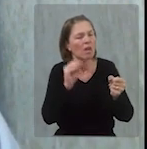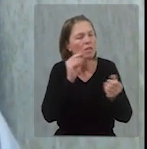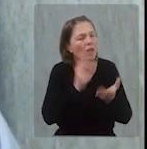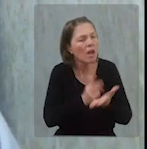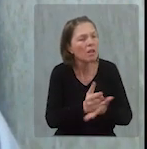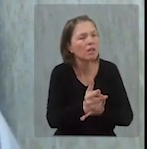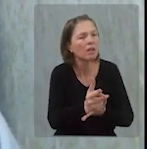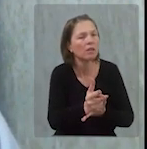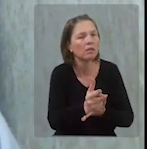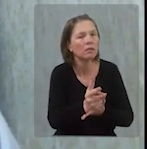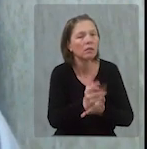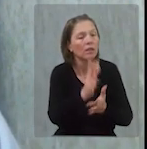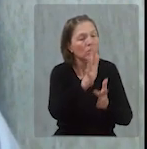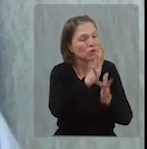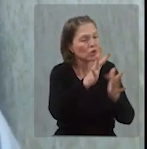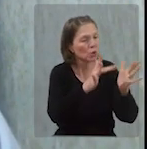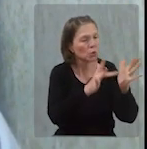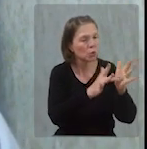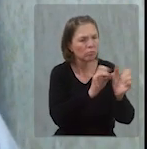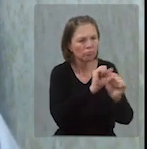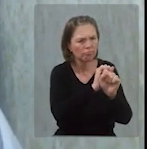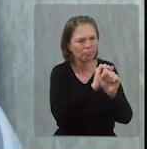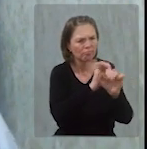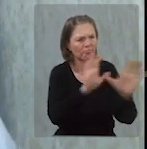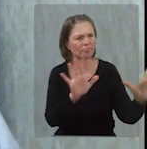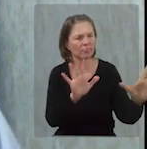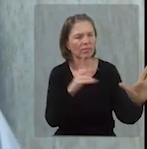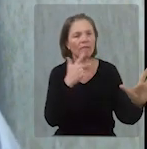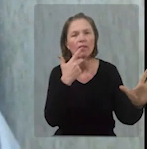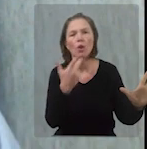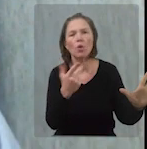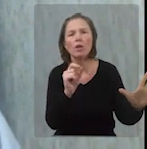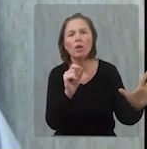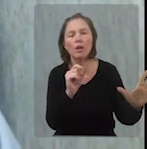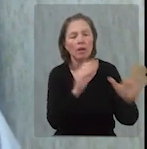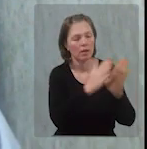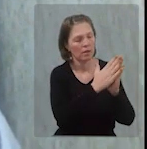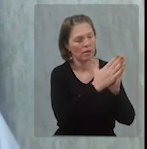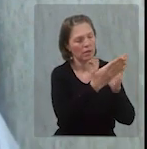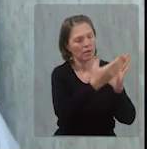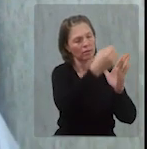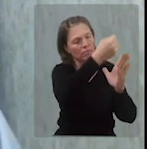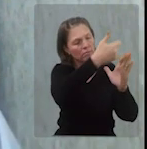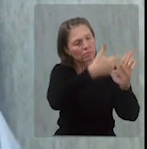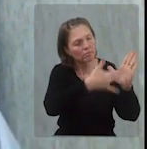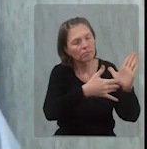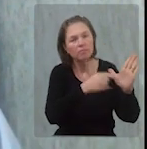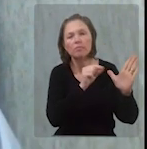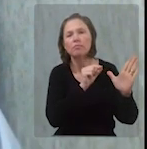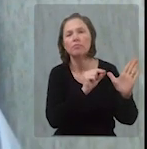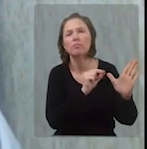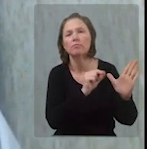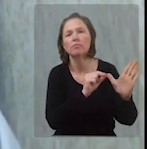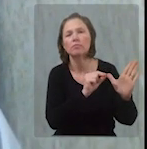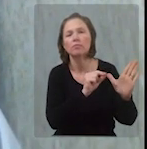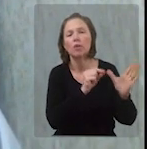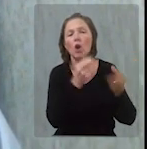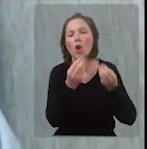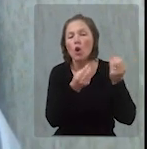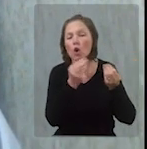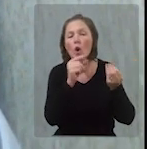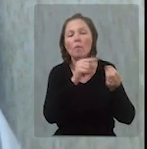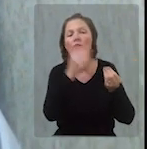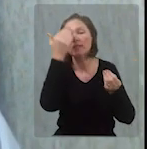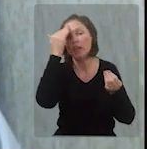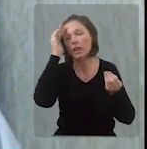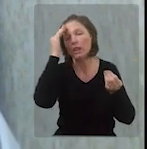eterna? Conforme Lucas 10, 25. Jesus foi direto. O que as Escrituras Sagradas dizem a respeito disso?